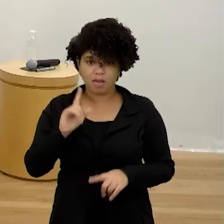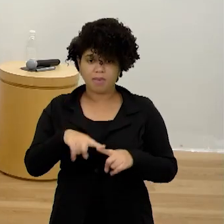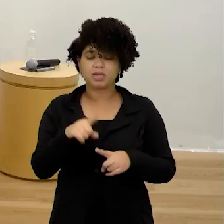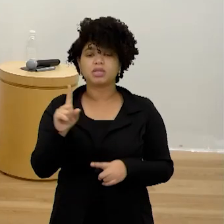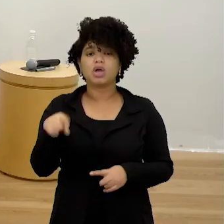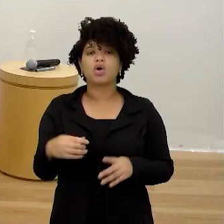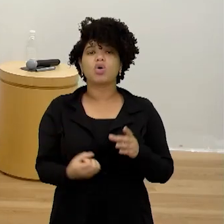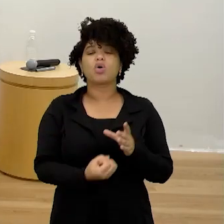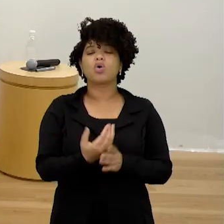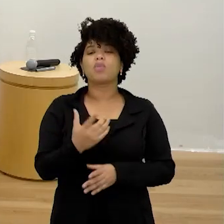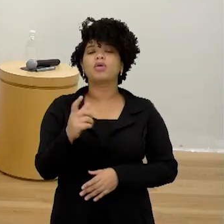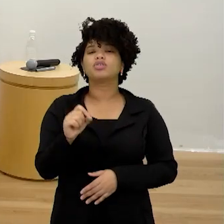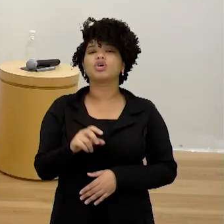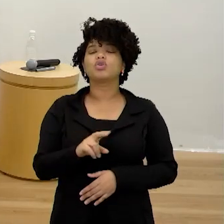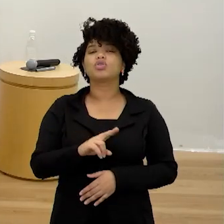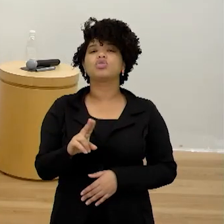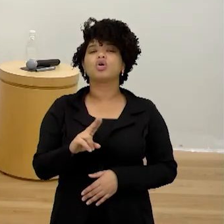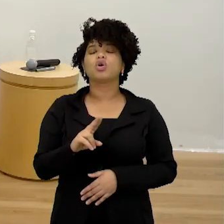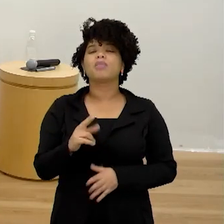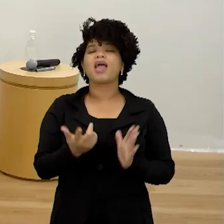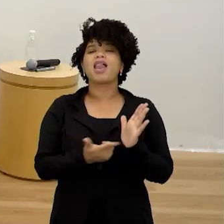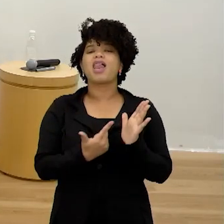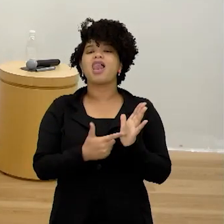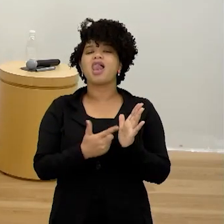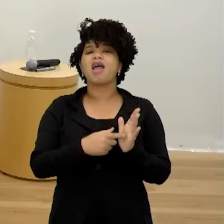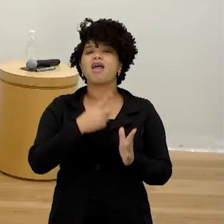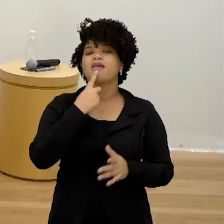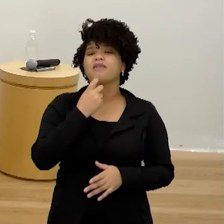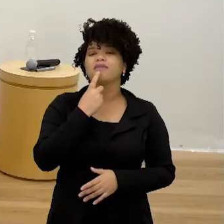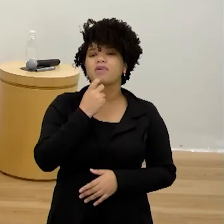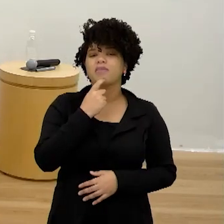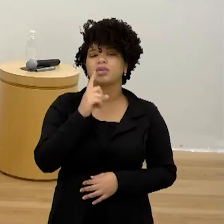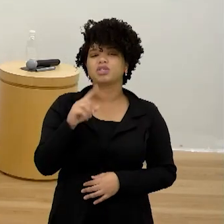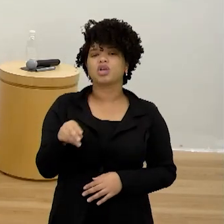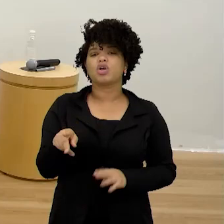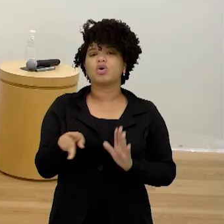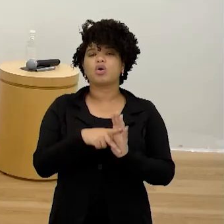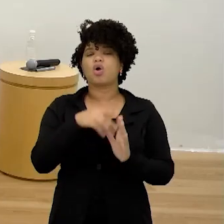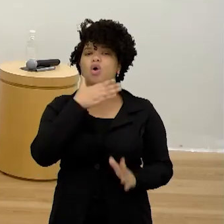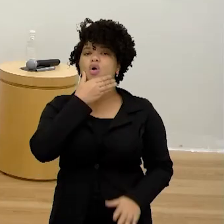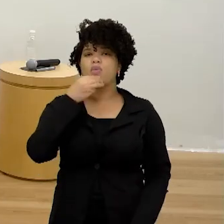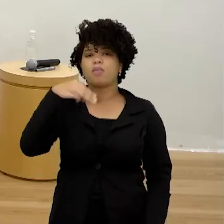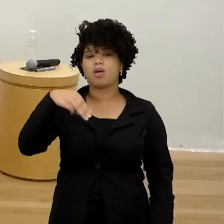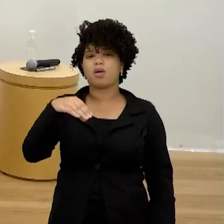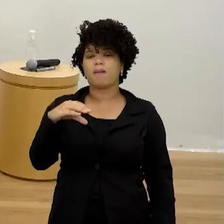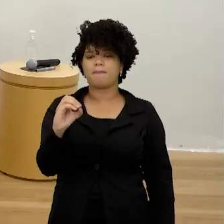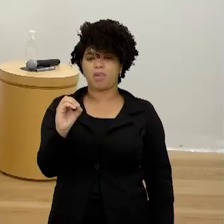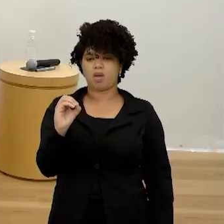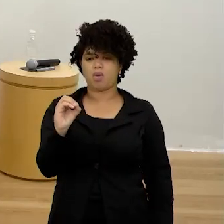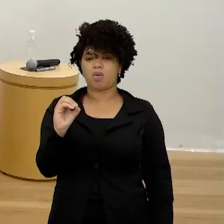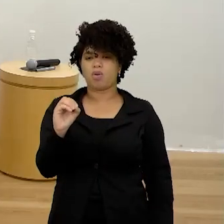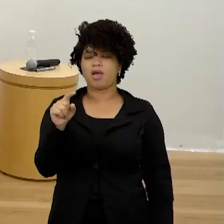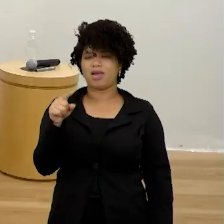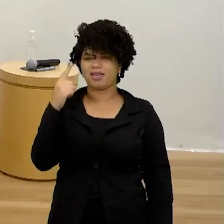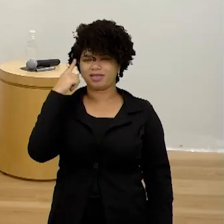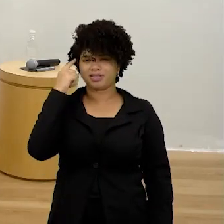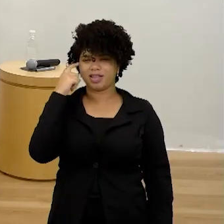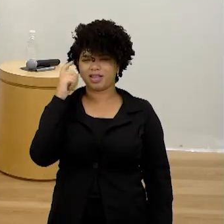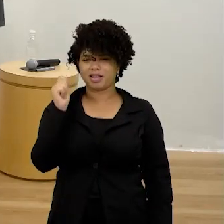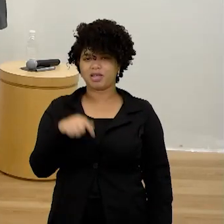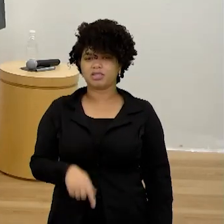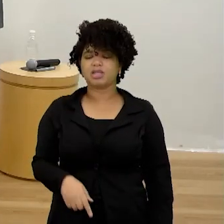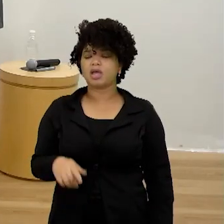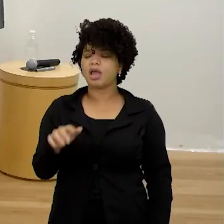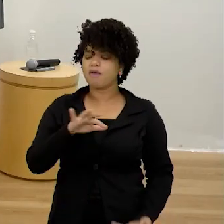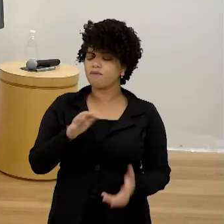deu origem a um livro, chamado Livro Vermelho, o Livro do Mal. E ele ensina, olha que loucura, ele ensina a fazer uma